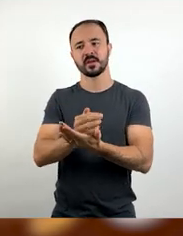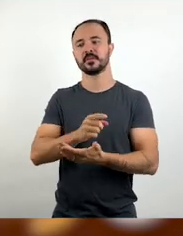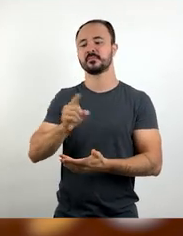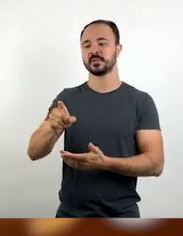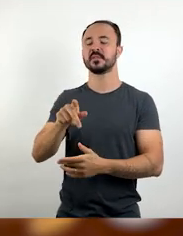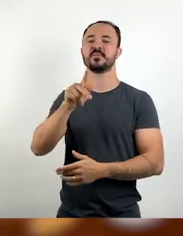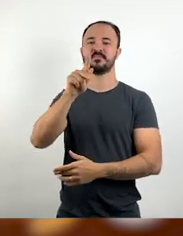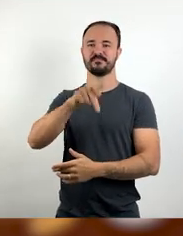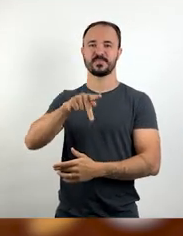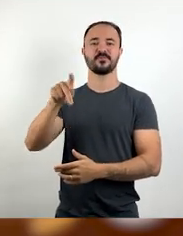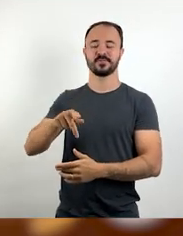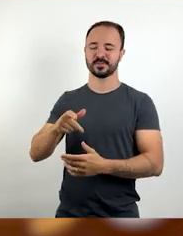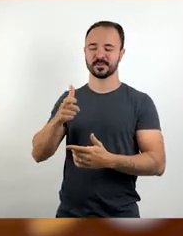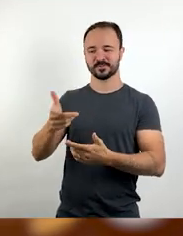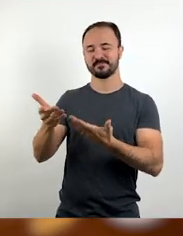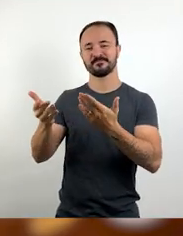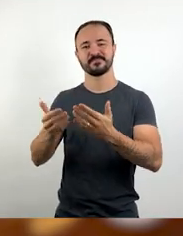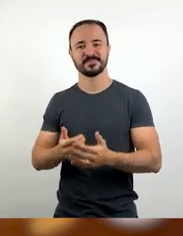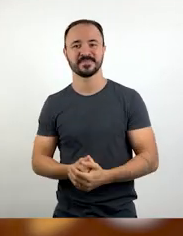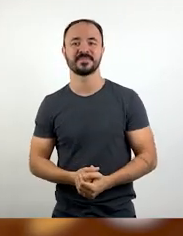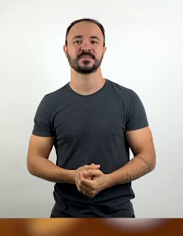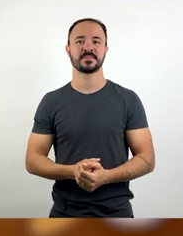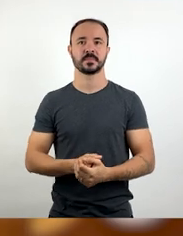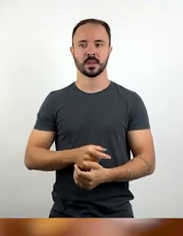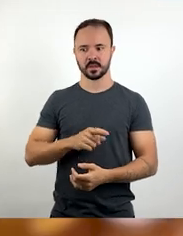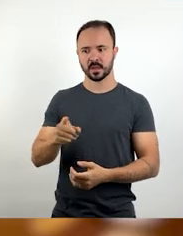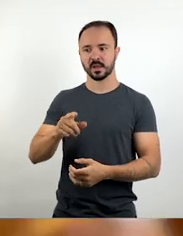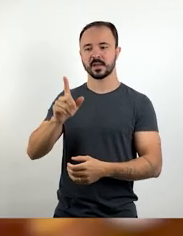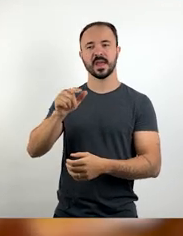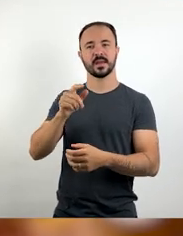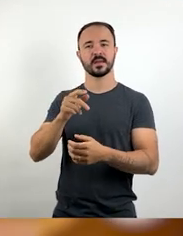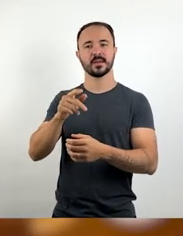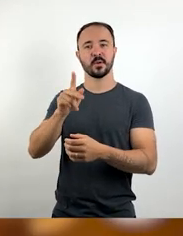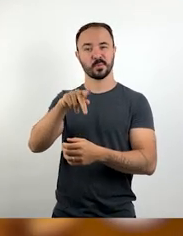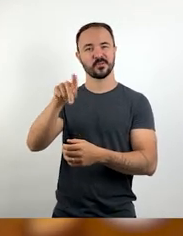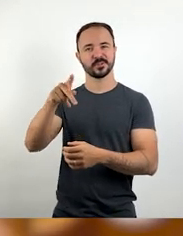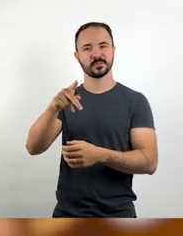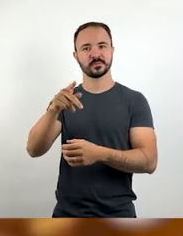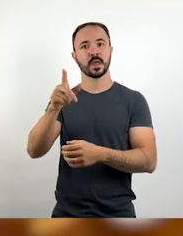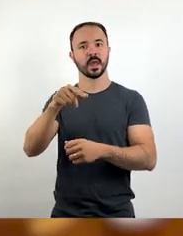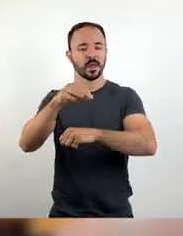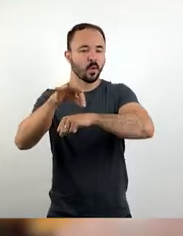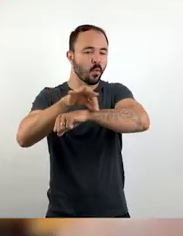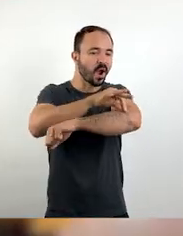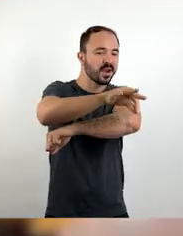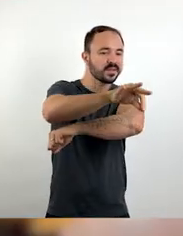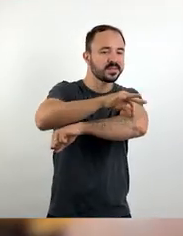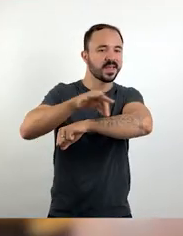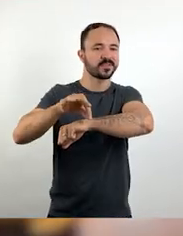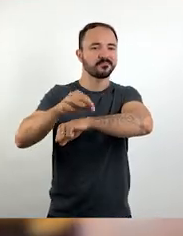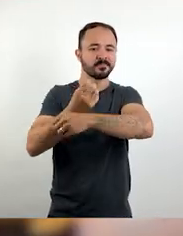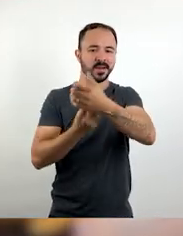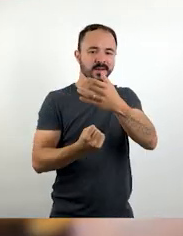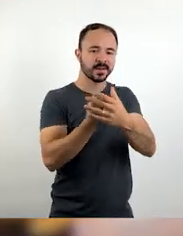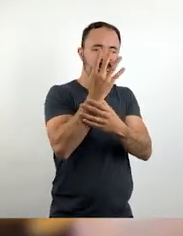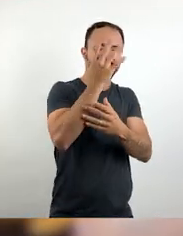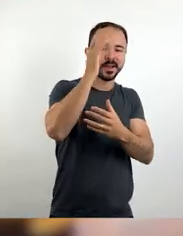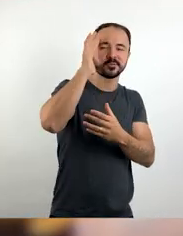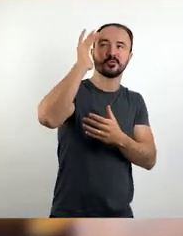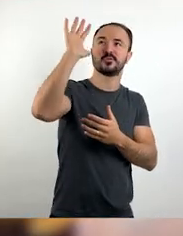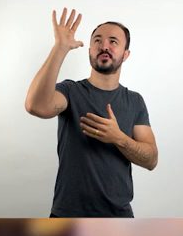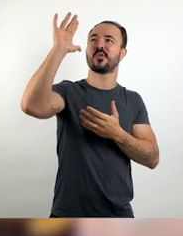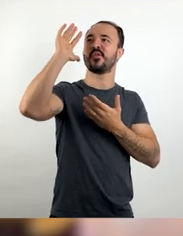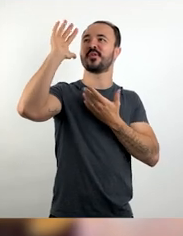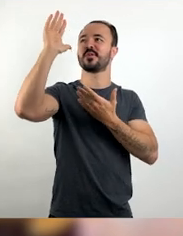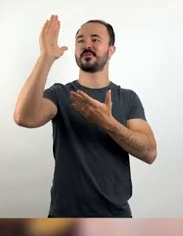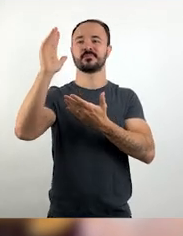do professor. O professor que é um arquiteto de sonhos, engenheiro do futuro, um motorista